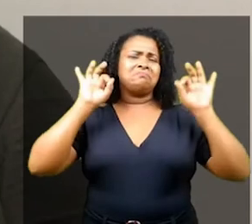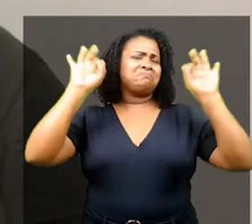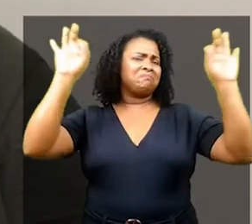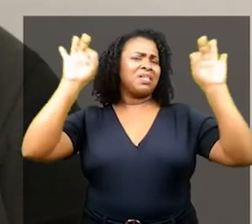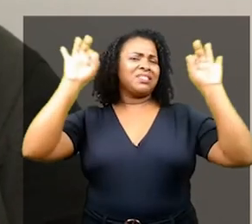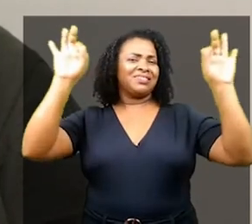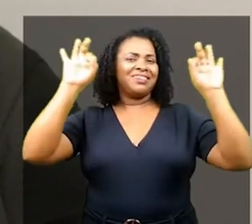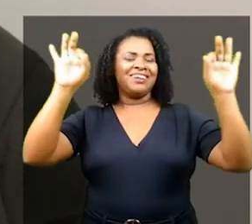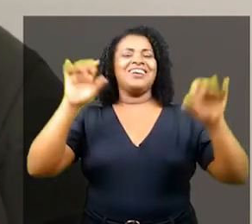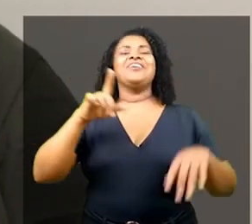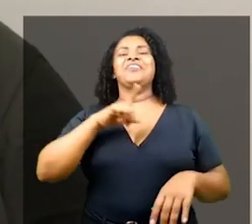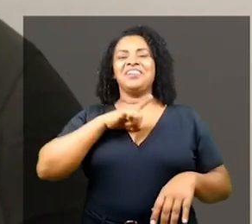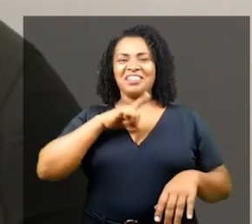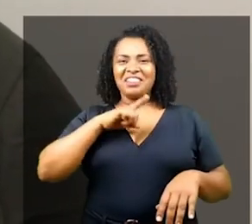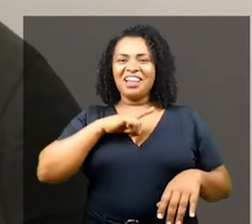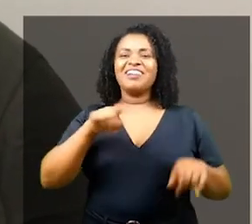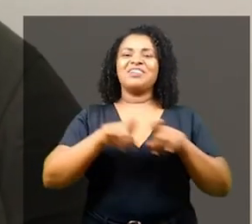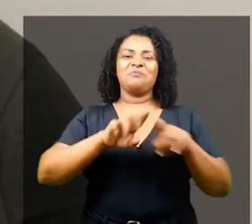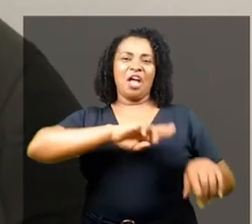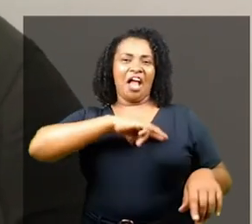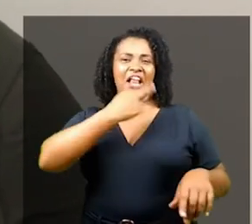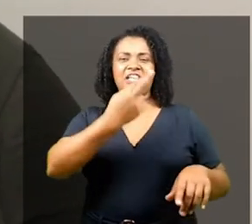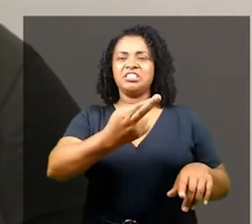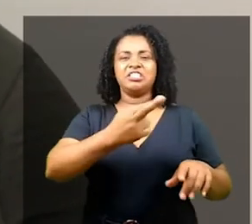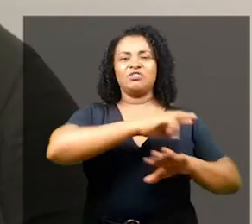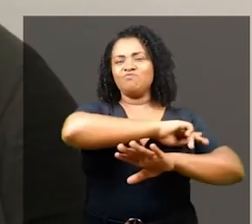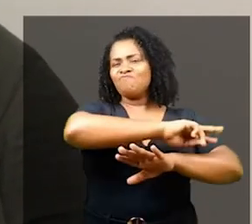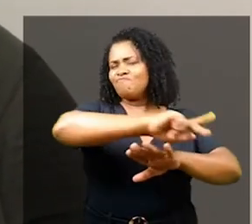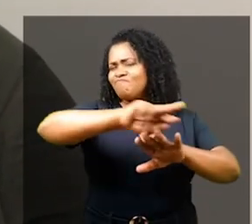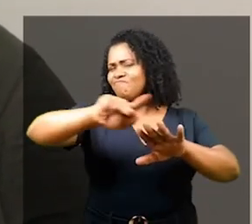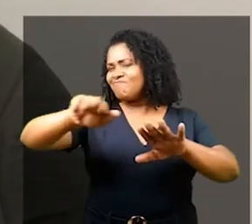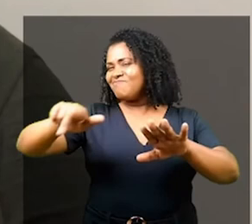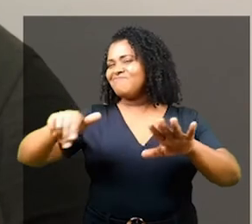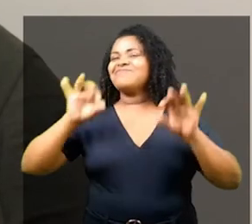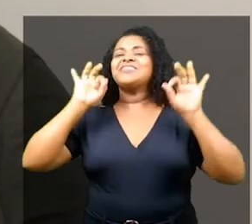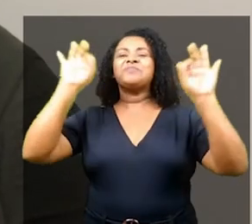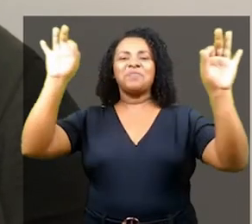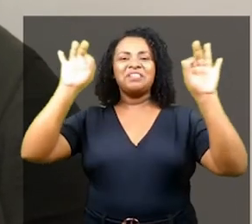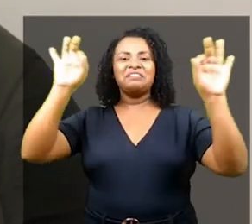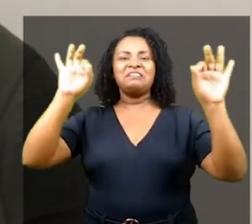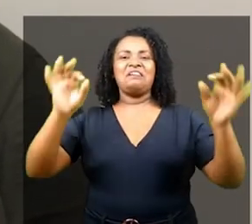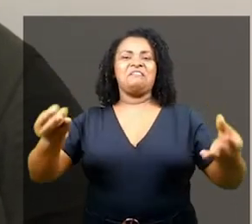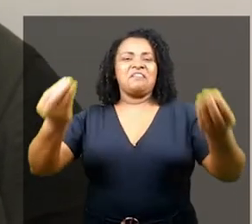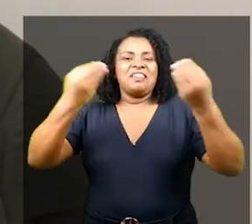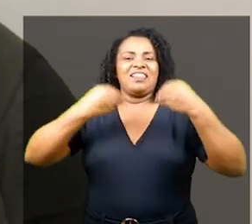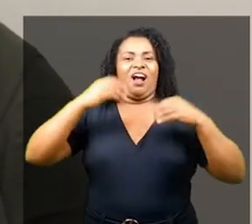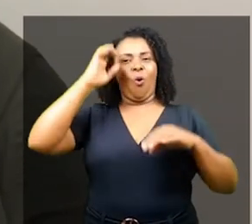chorinho, do pagode, do axé music, ou dos frutos da cultura de terreiro, o ijexá, o vassi,